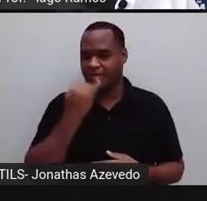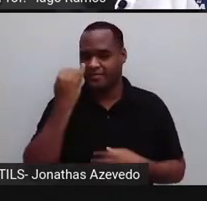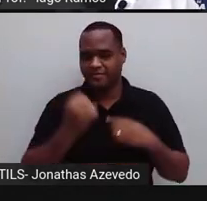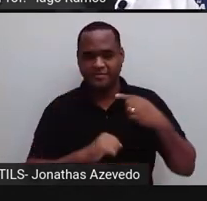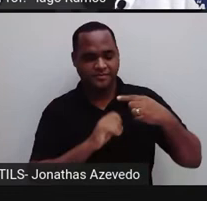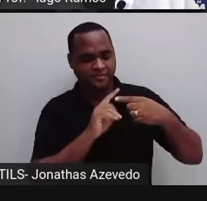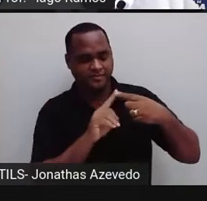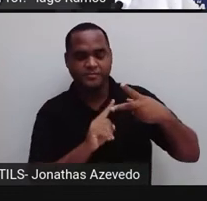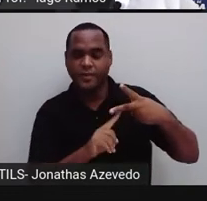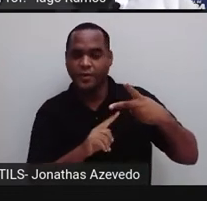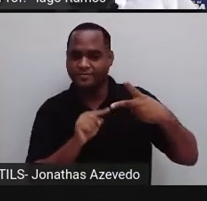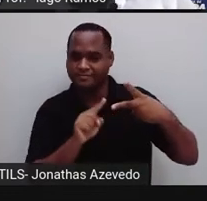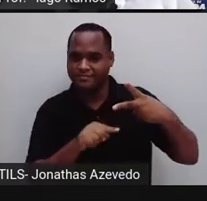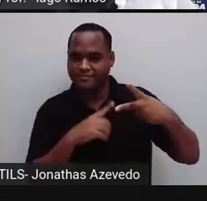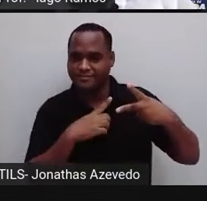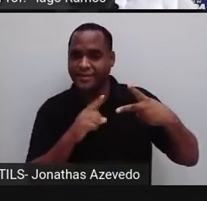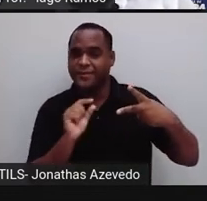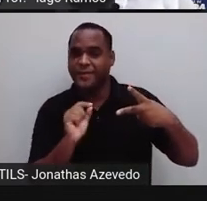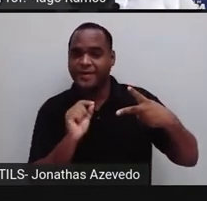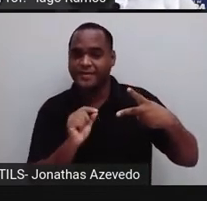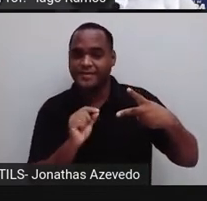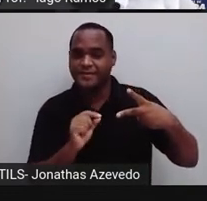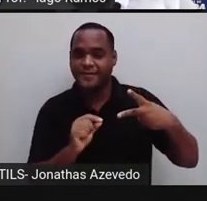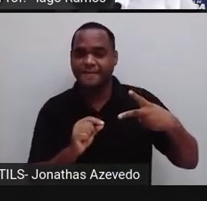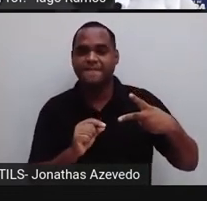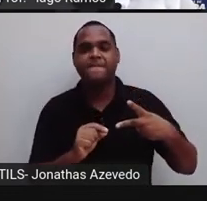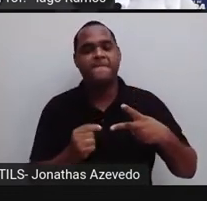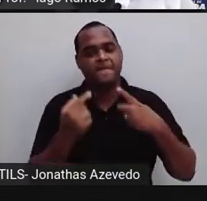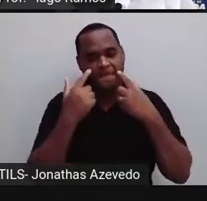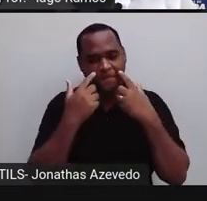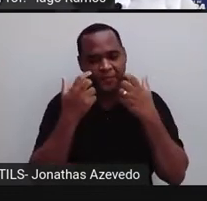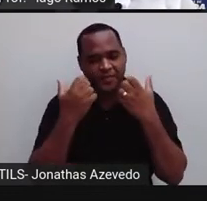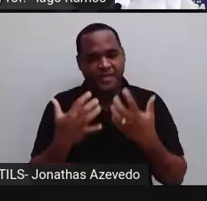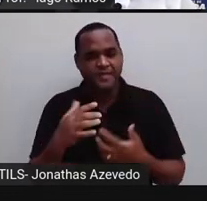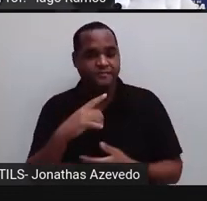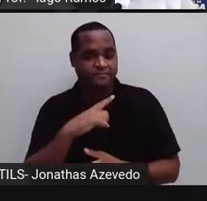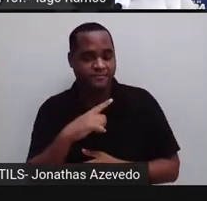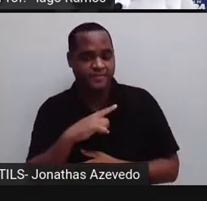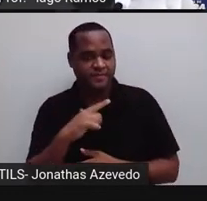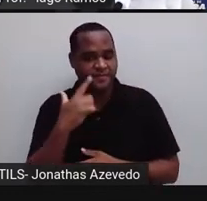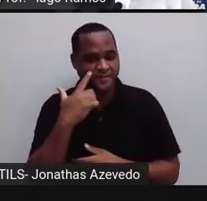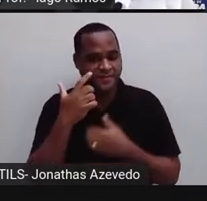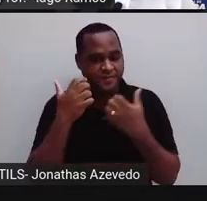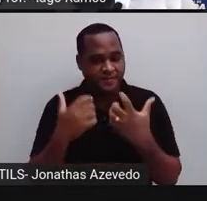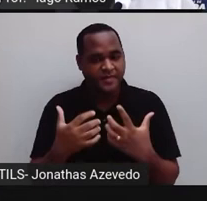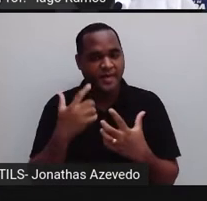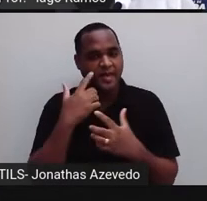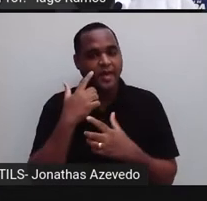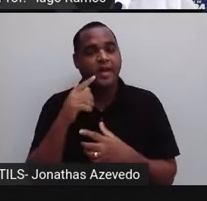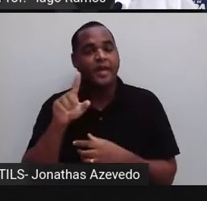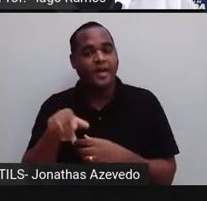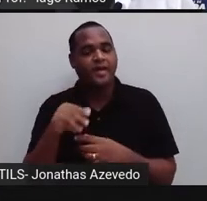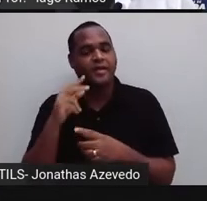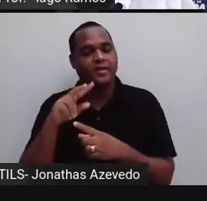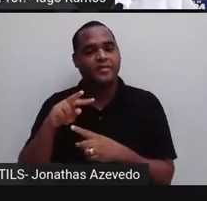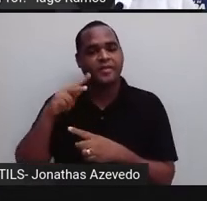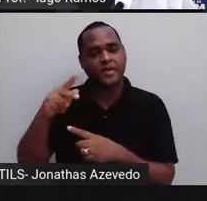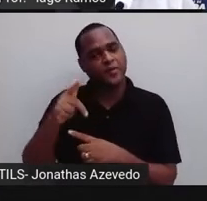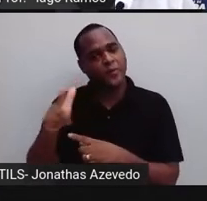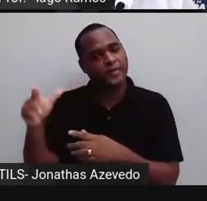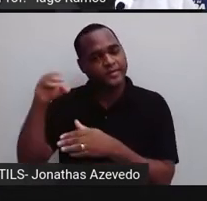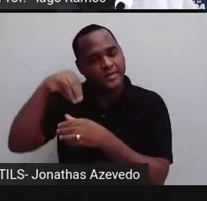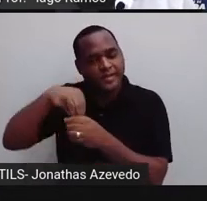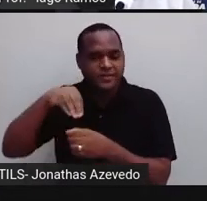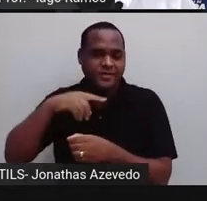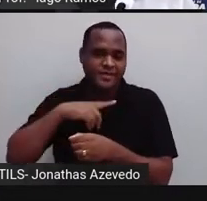importantes que a gente viu é quando a gente tem uma potência dentro de outra potência.